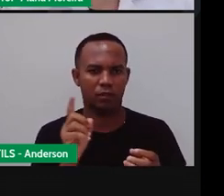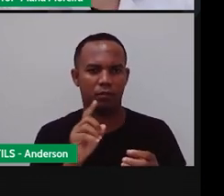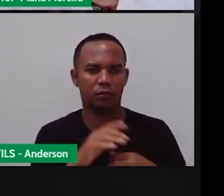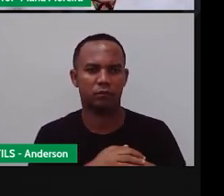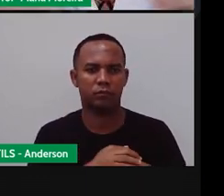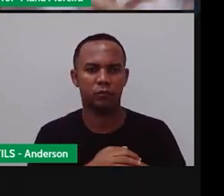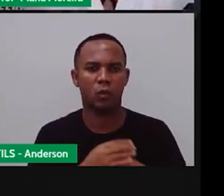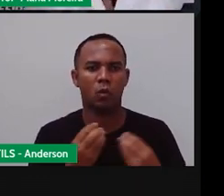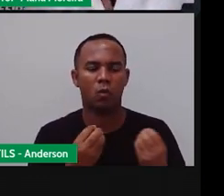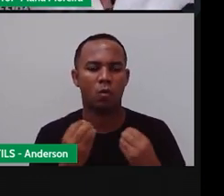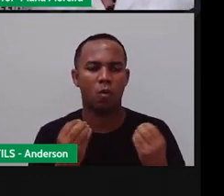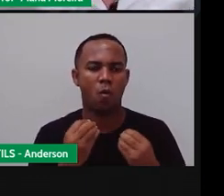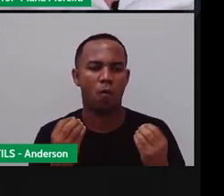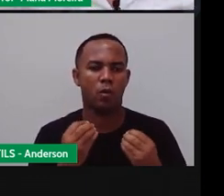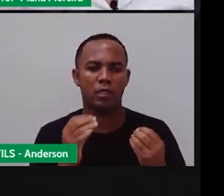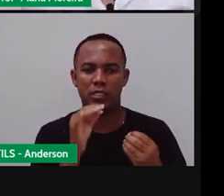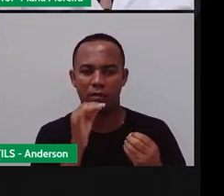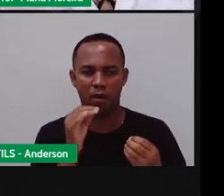girou aqui, planeta é todo mundo